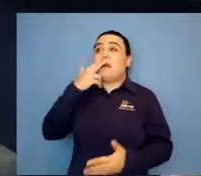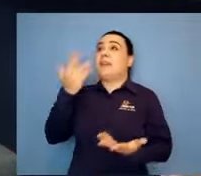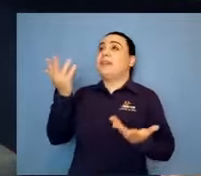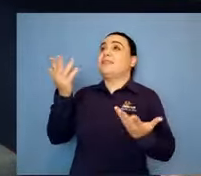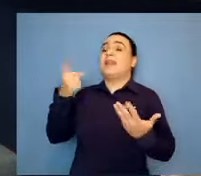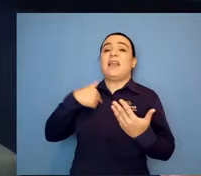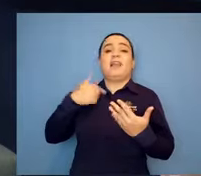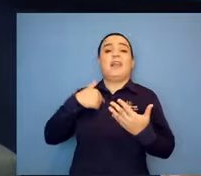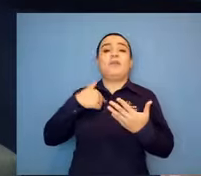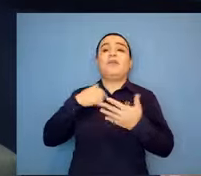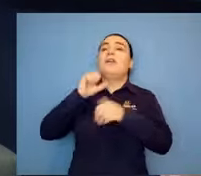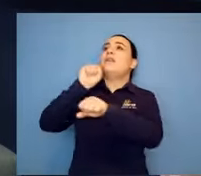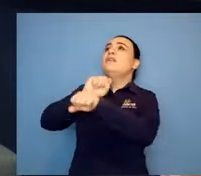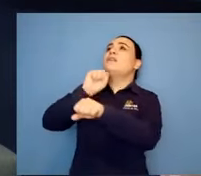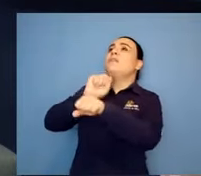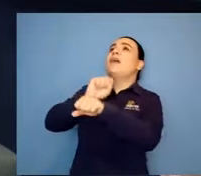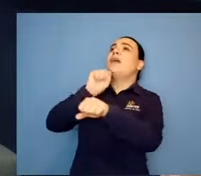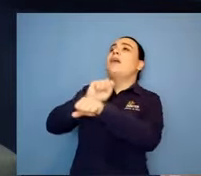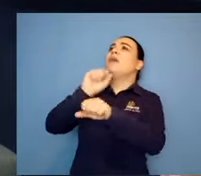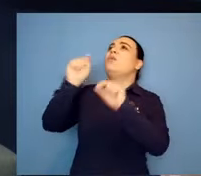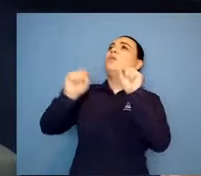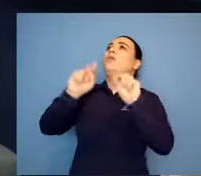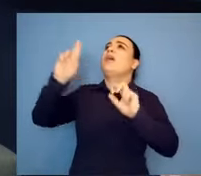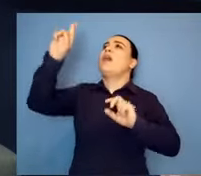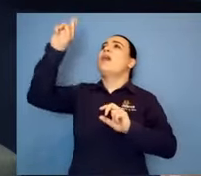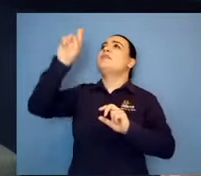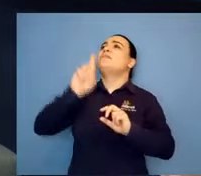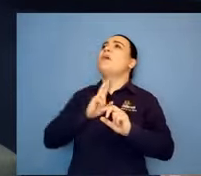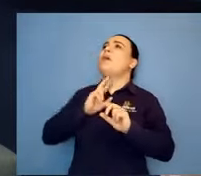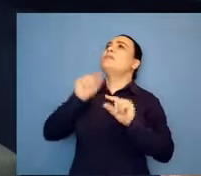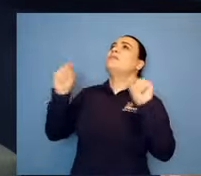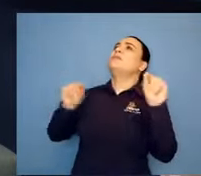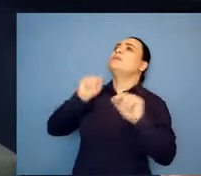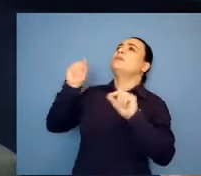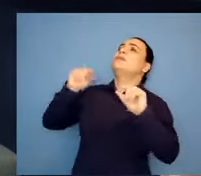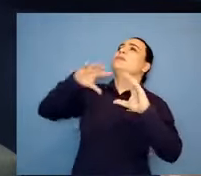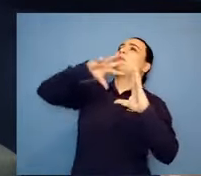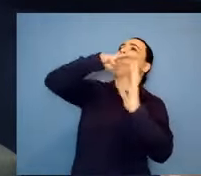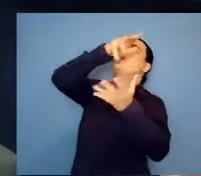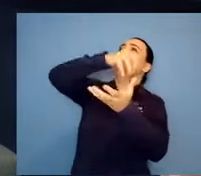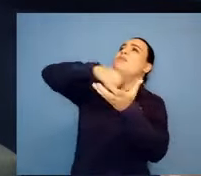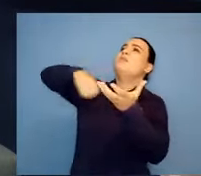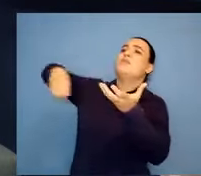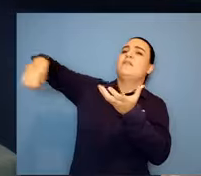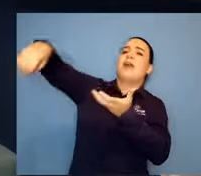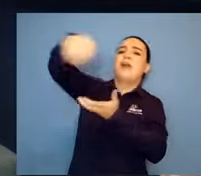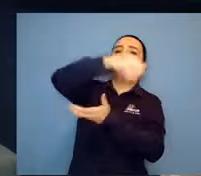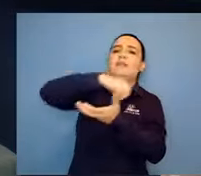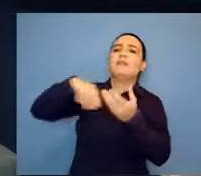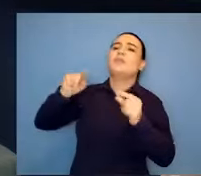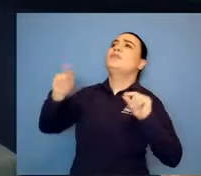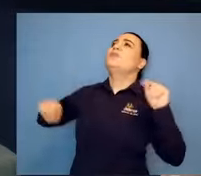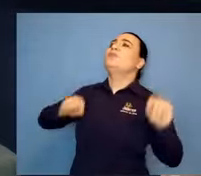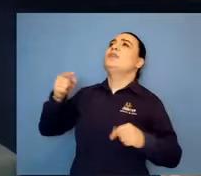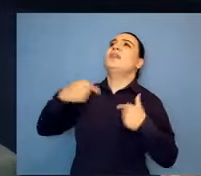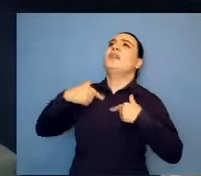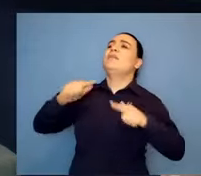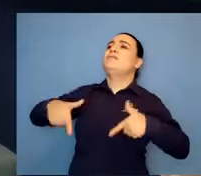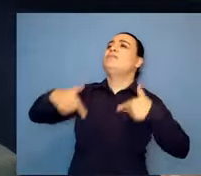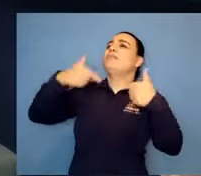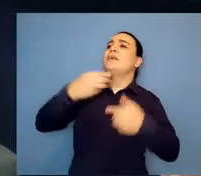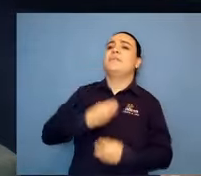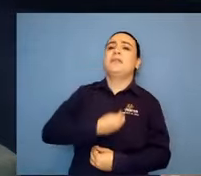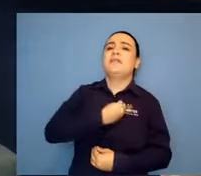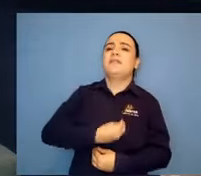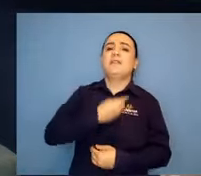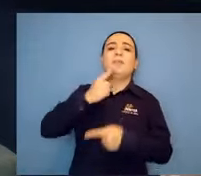eu faço. Então, é resposta do universo o que vem acontecendo, né? Sim. Porque durante 15 anos eu venho